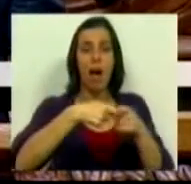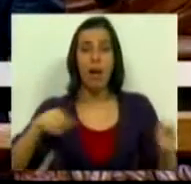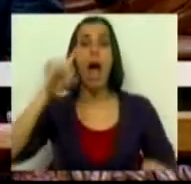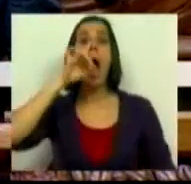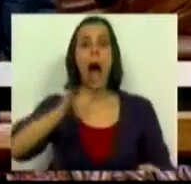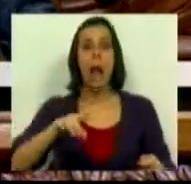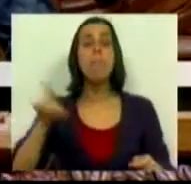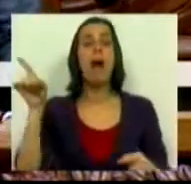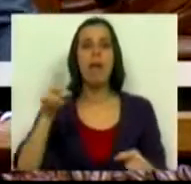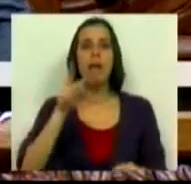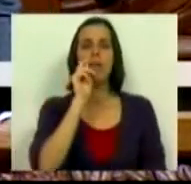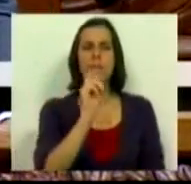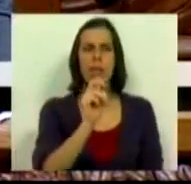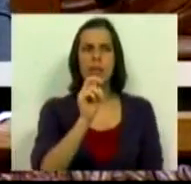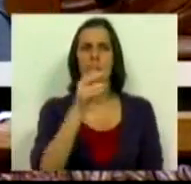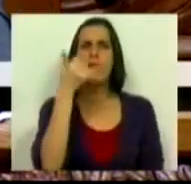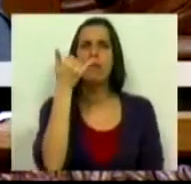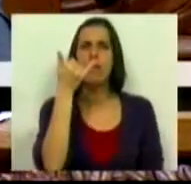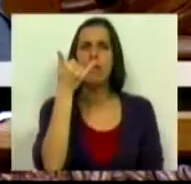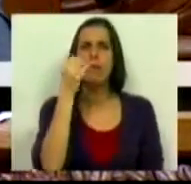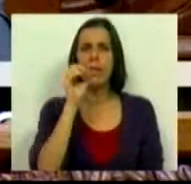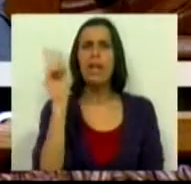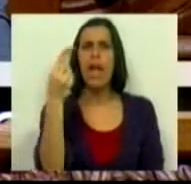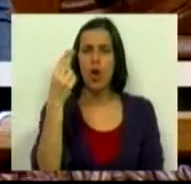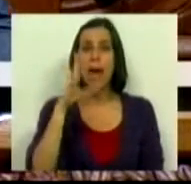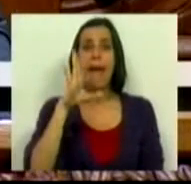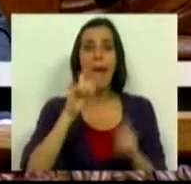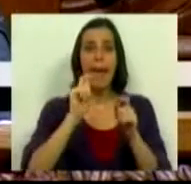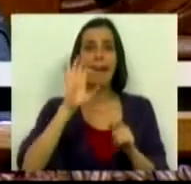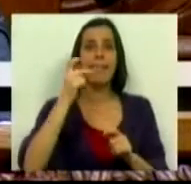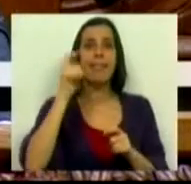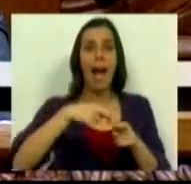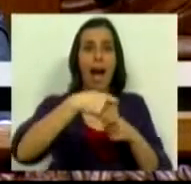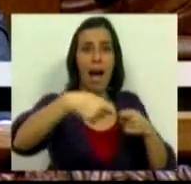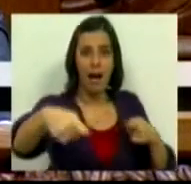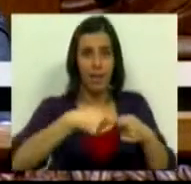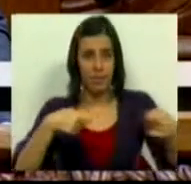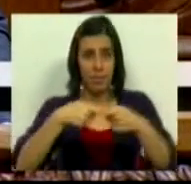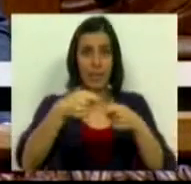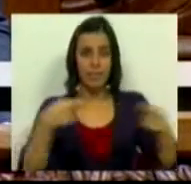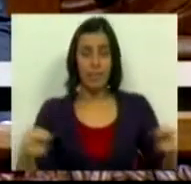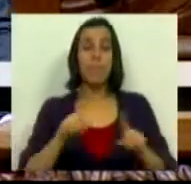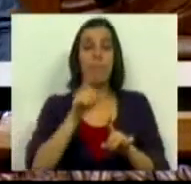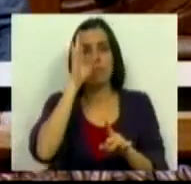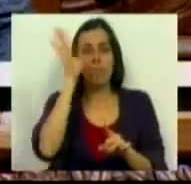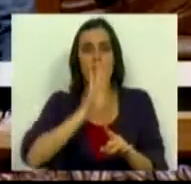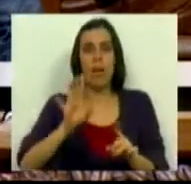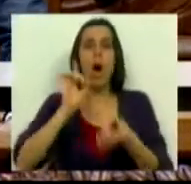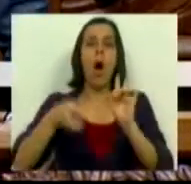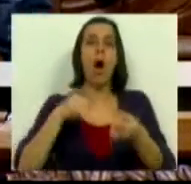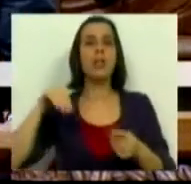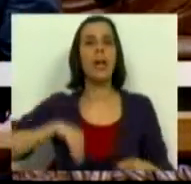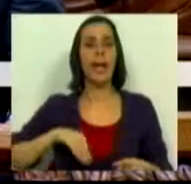Alemanha recebe 320 euros por hectare. O que, naturalmente, se reflete no